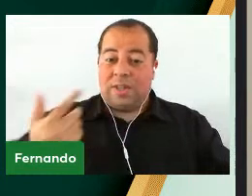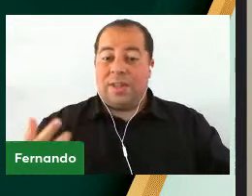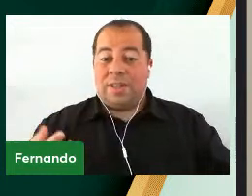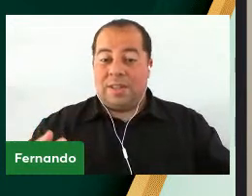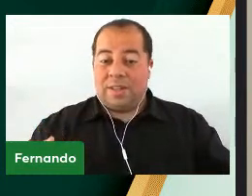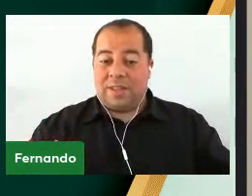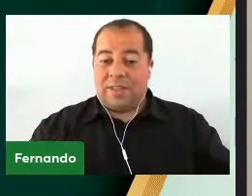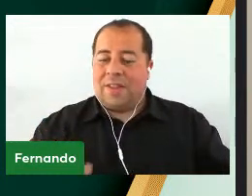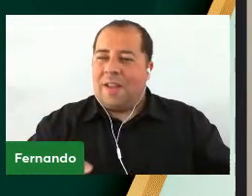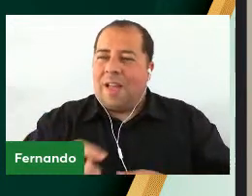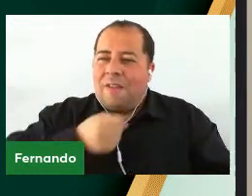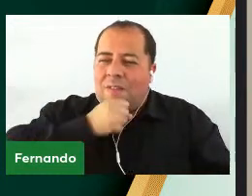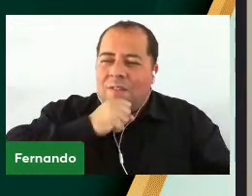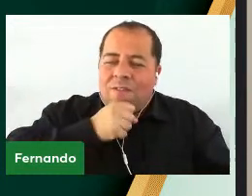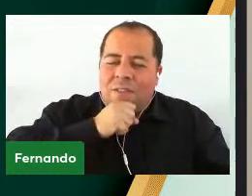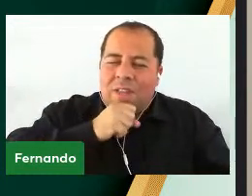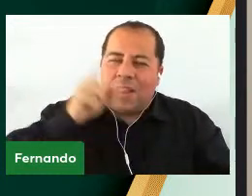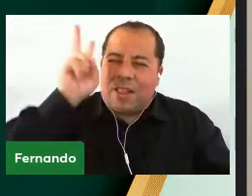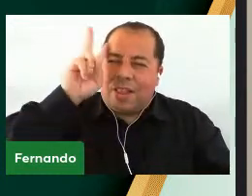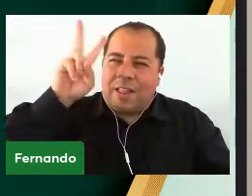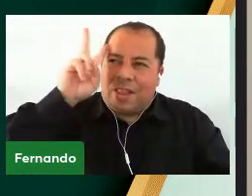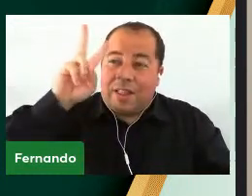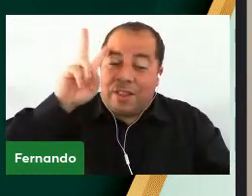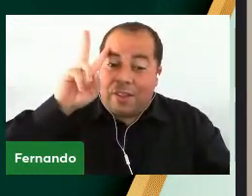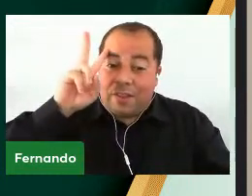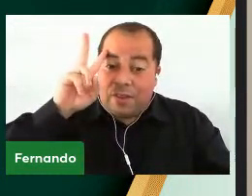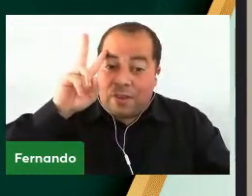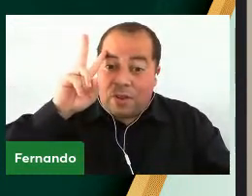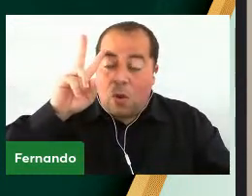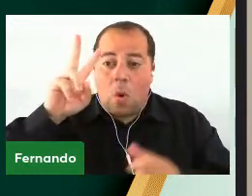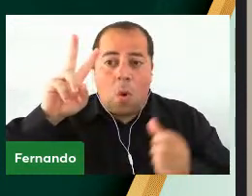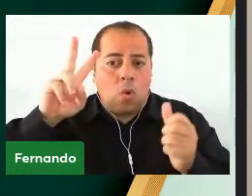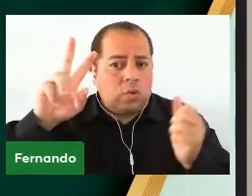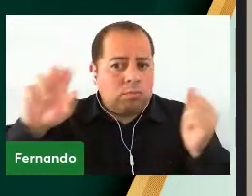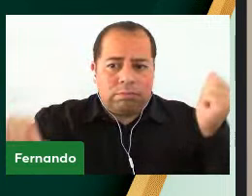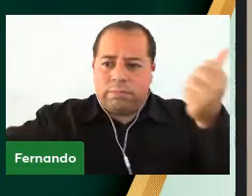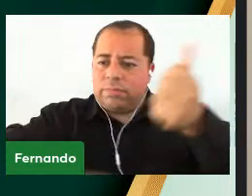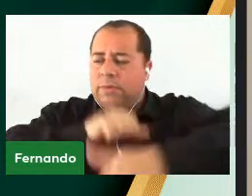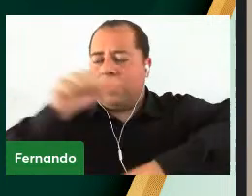velhice Selebrando a vida Hoje Ela tem Uma outra Conotação